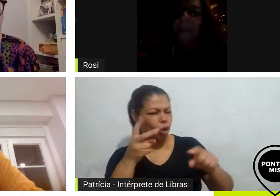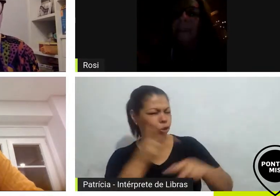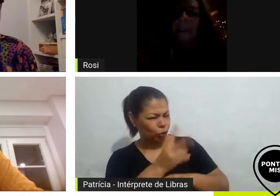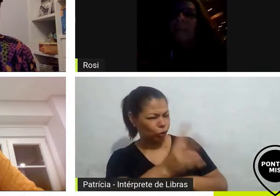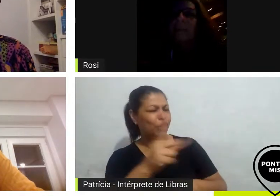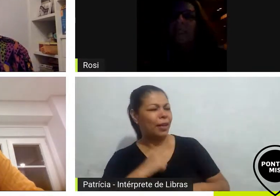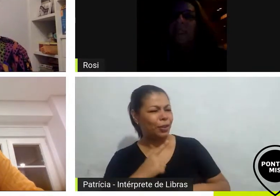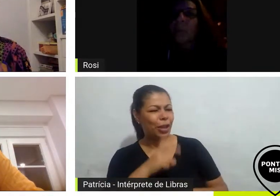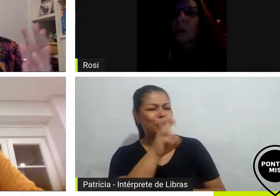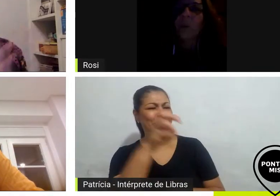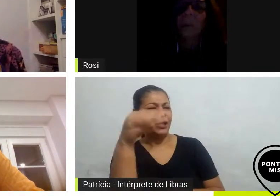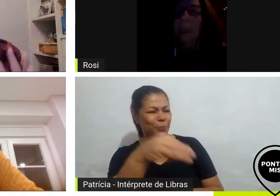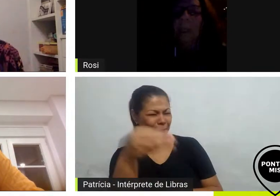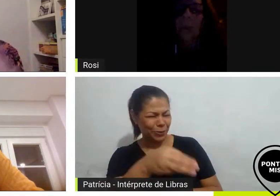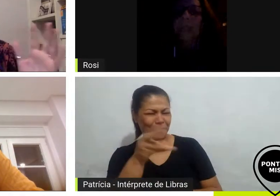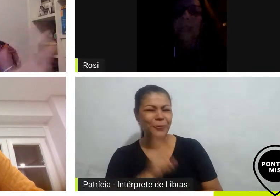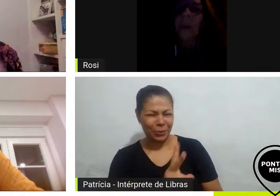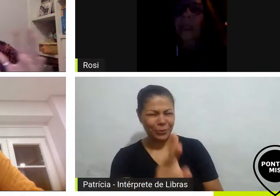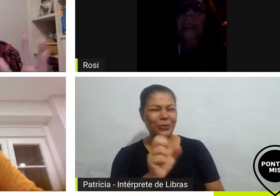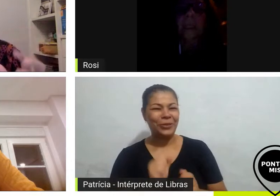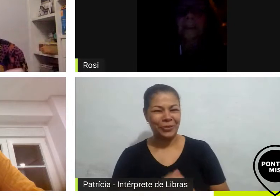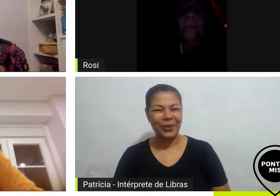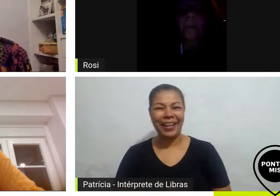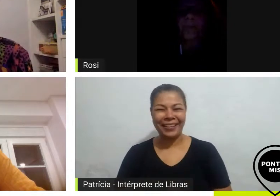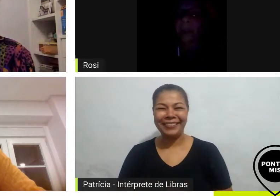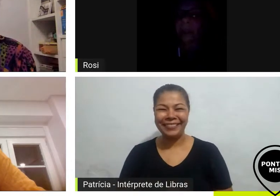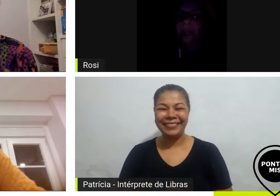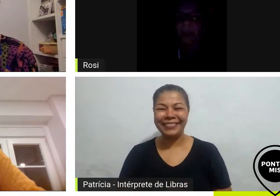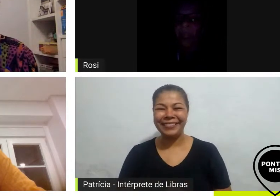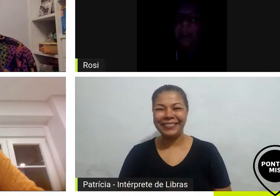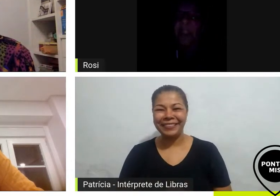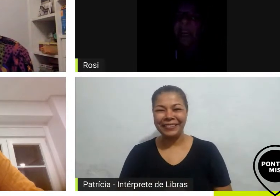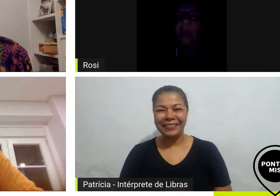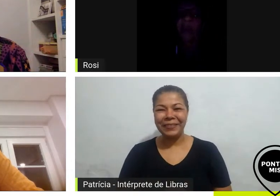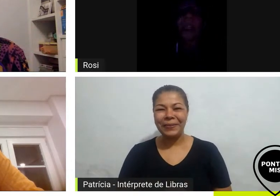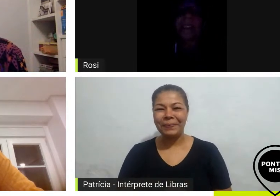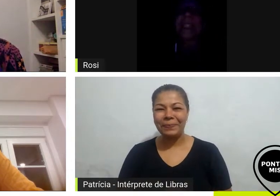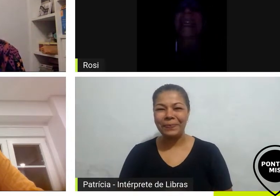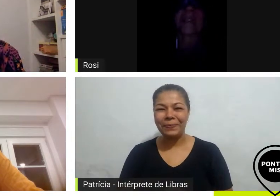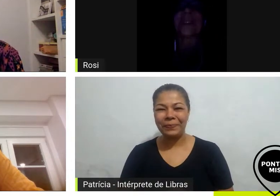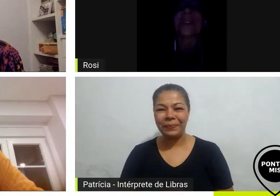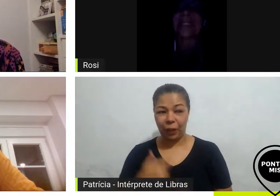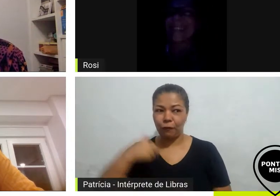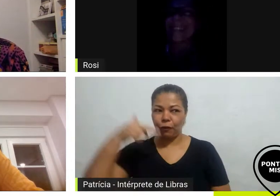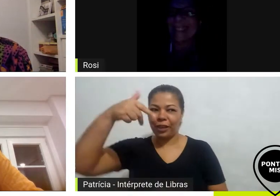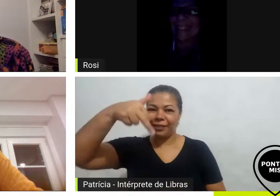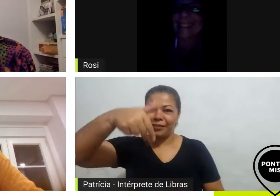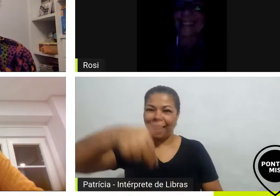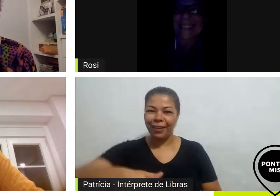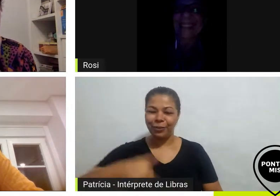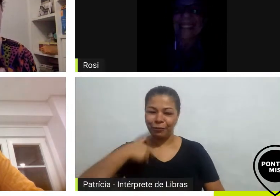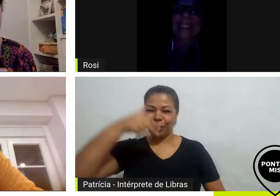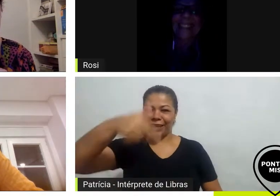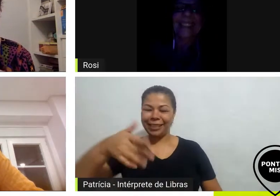dá para dá para fazer a pergunta tranquila eu vou descendo eu vou descendo tá bom